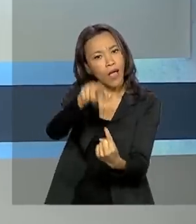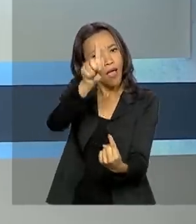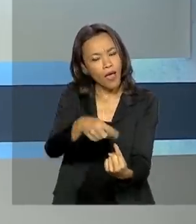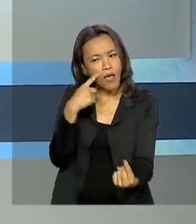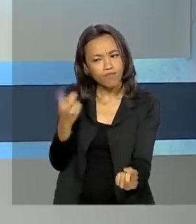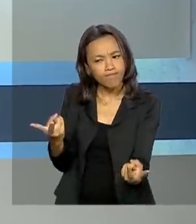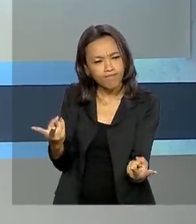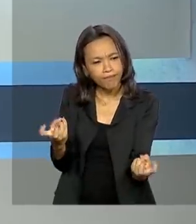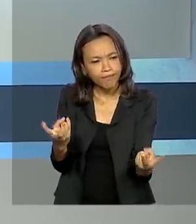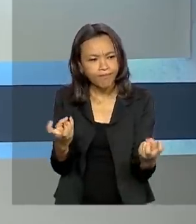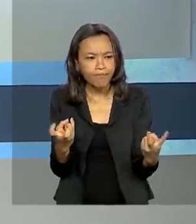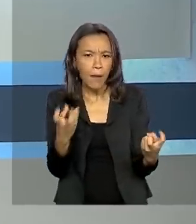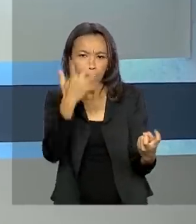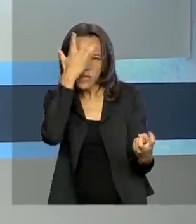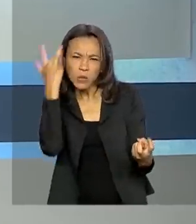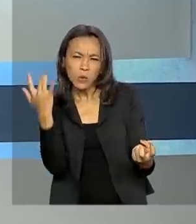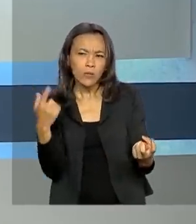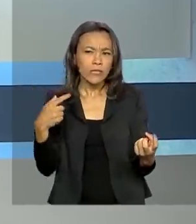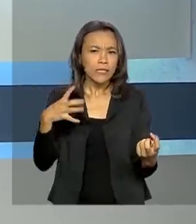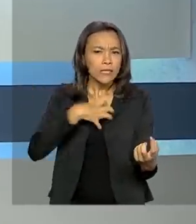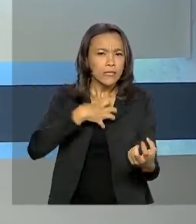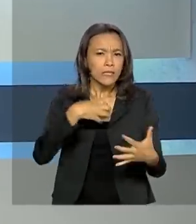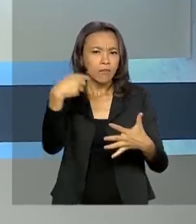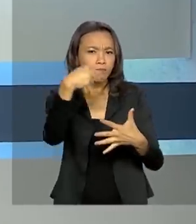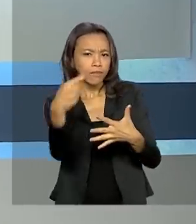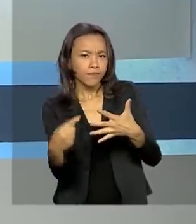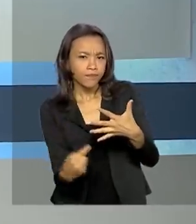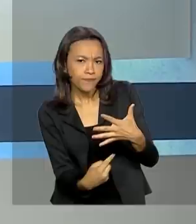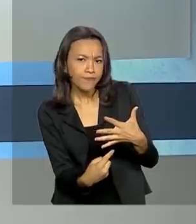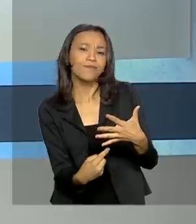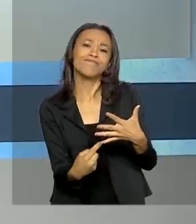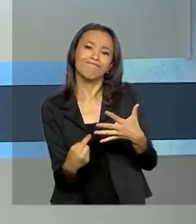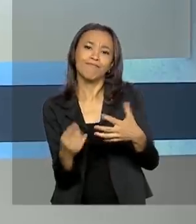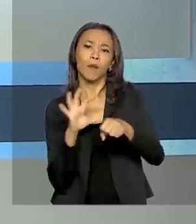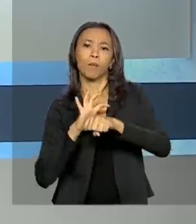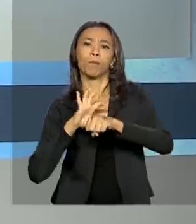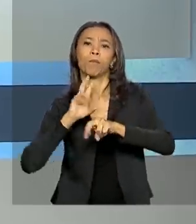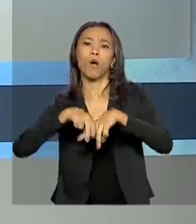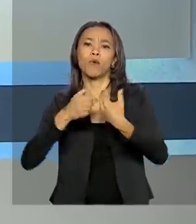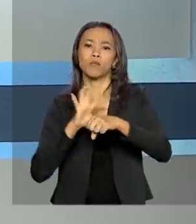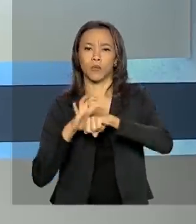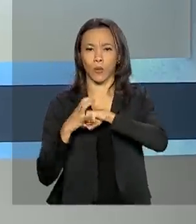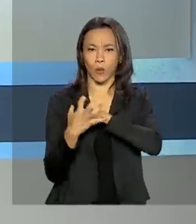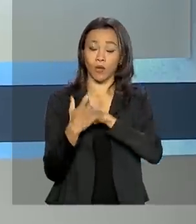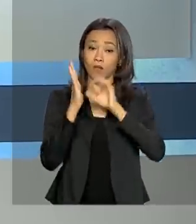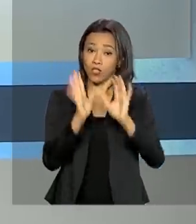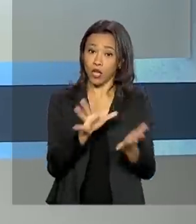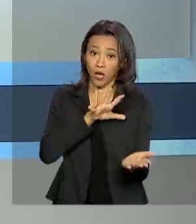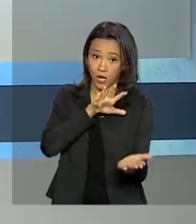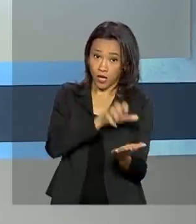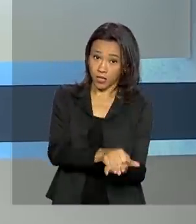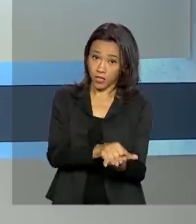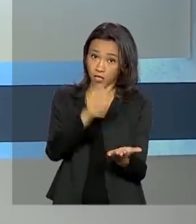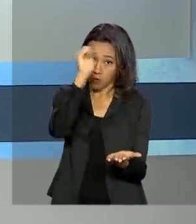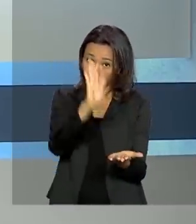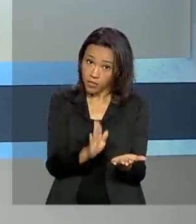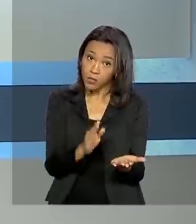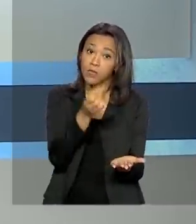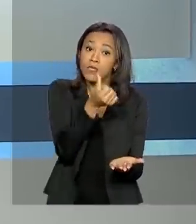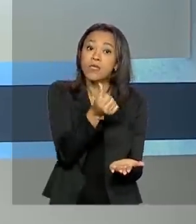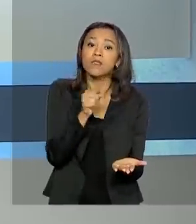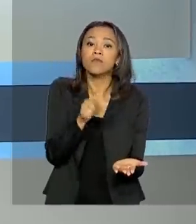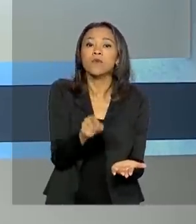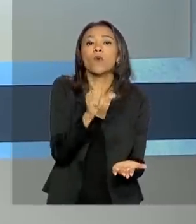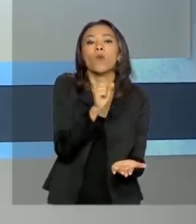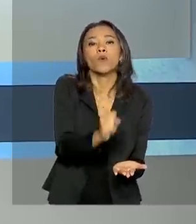pessoas vulneráveis com sinais e sintomas de infecção por coronavírus. Já foram registrados em todo o país 6